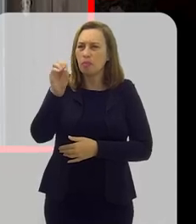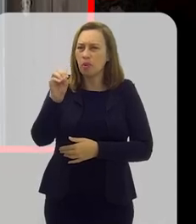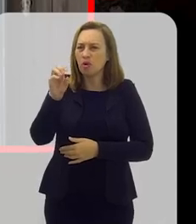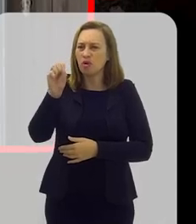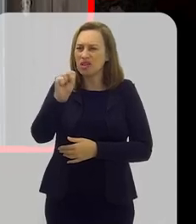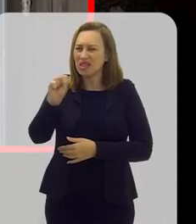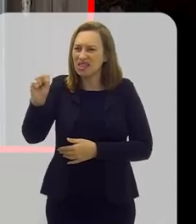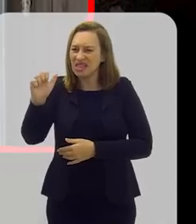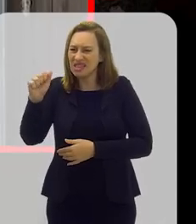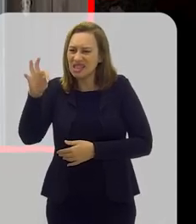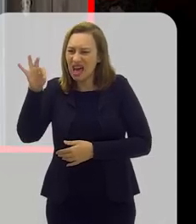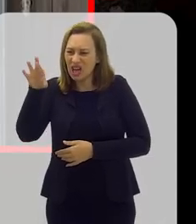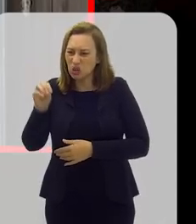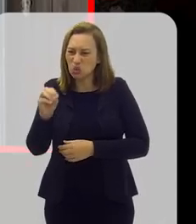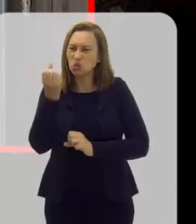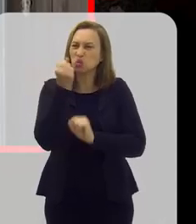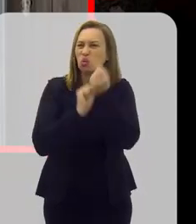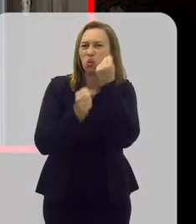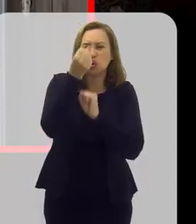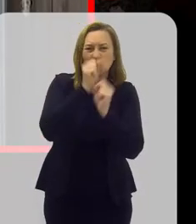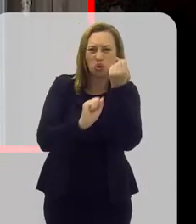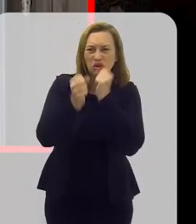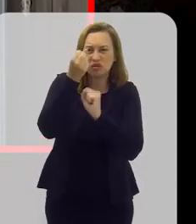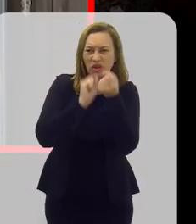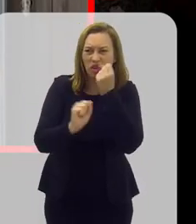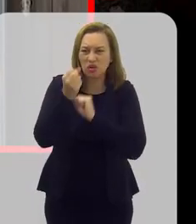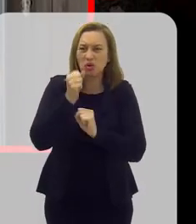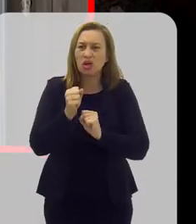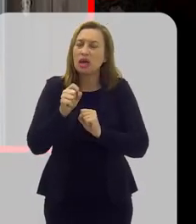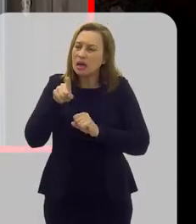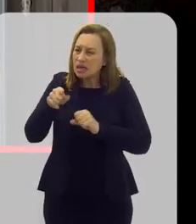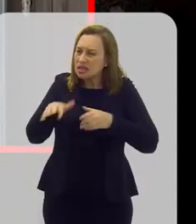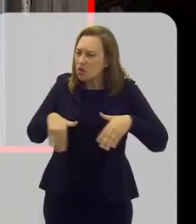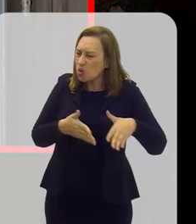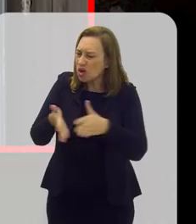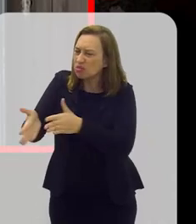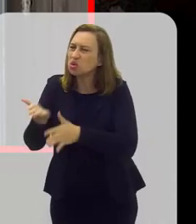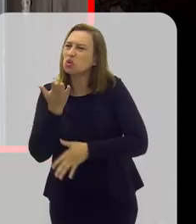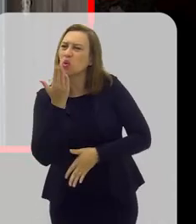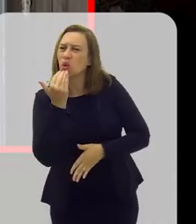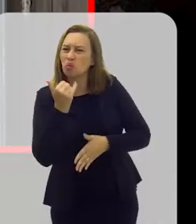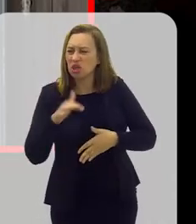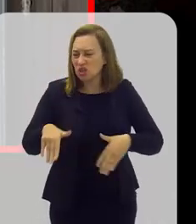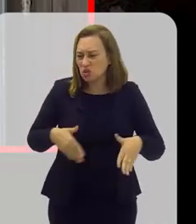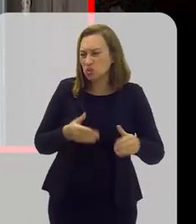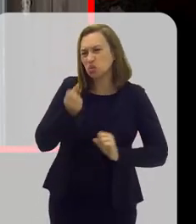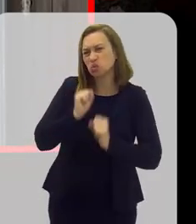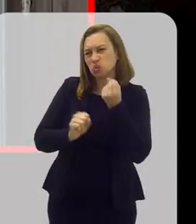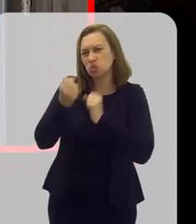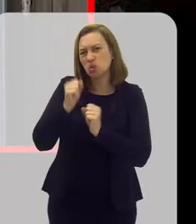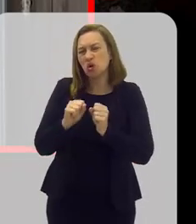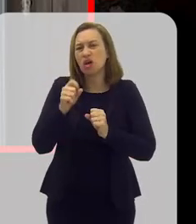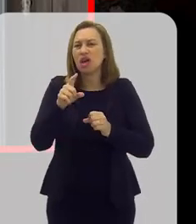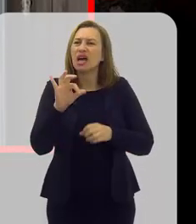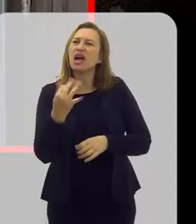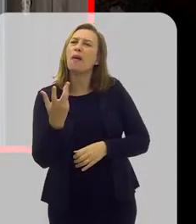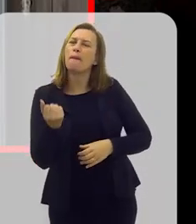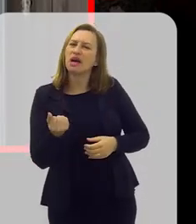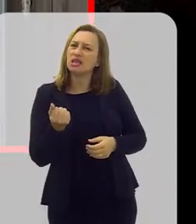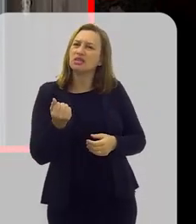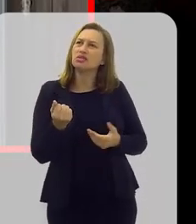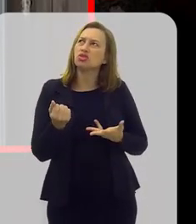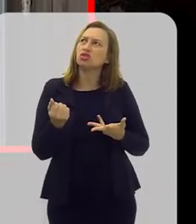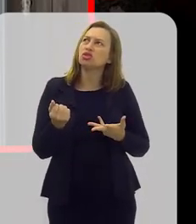relação a esse projeto? Você acha que esse pode ser um caminho? Eu queria falar um pouquinho também sobre as campanhas